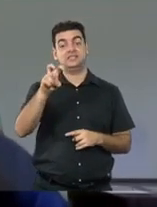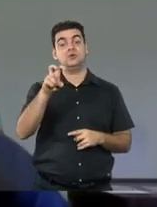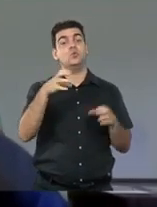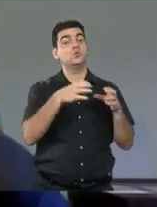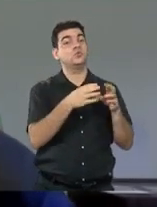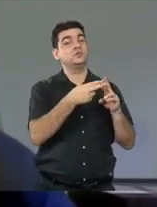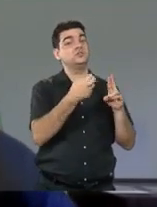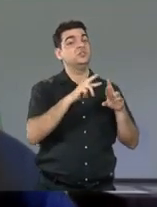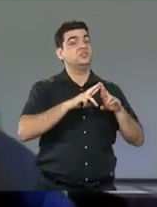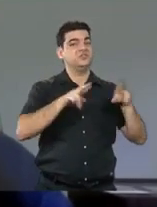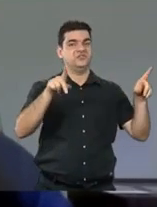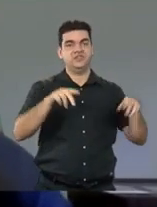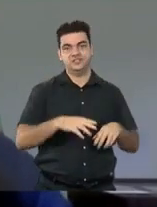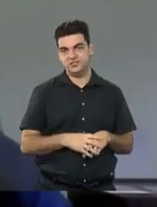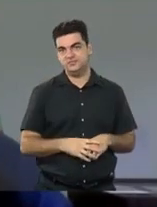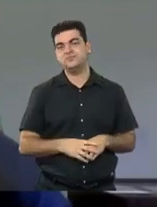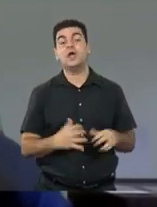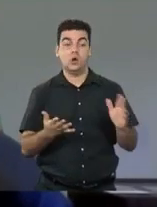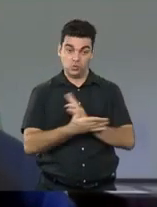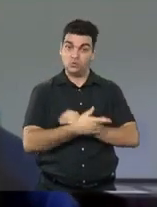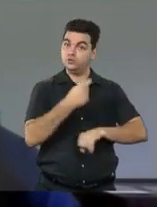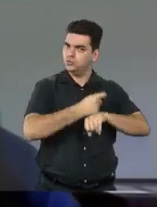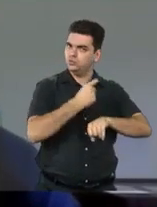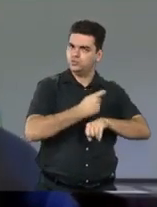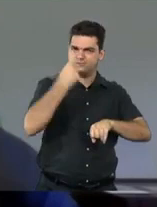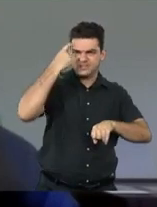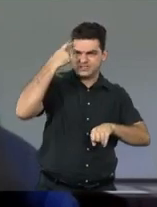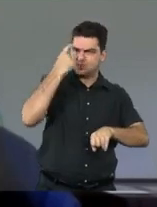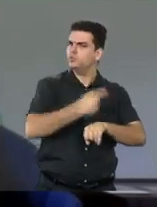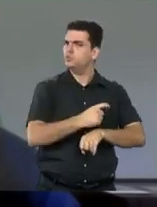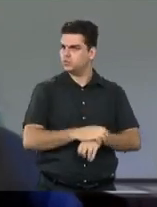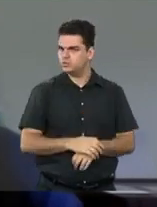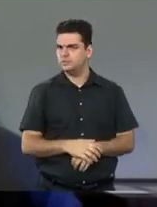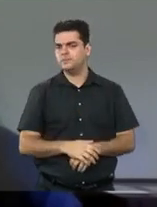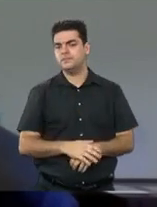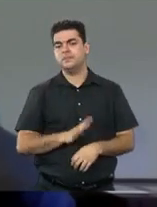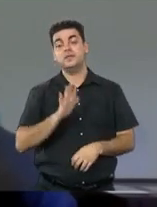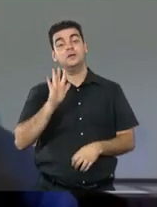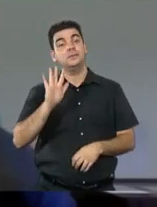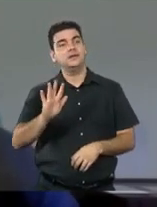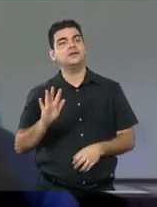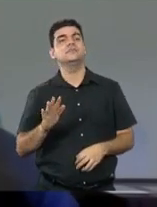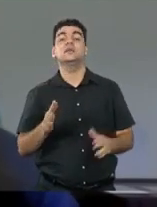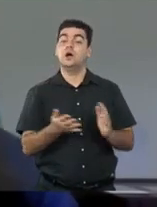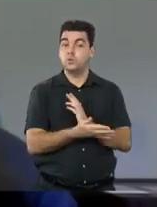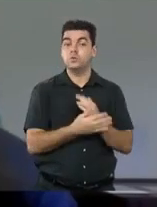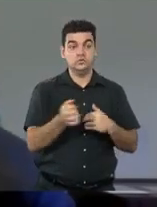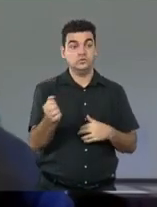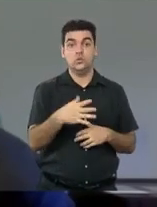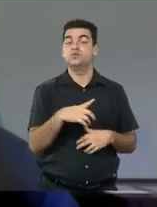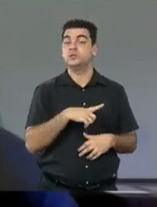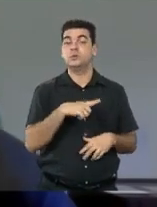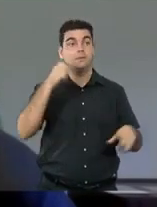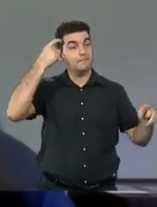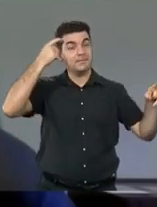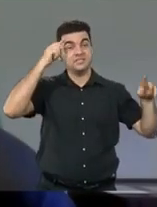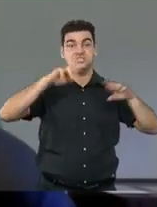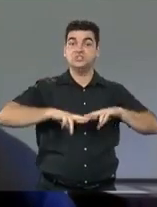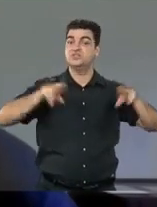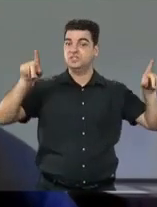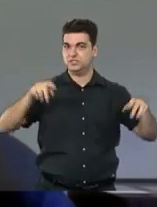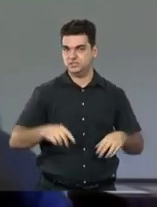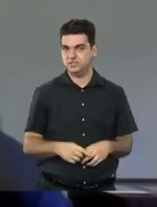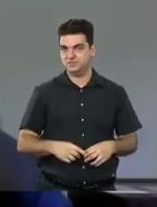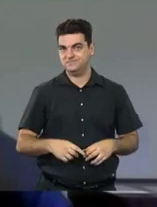que tem um pensamento colonizador que é uma... É um histórico. Eu sempre coloco essa análise. É um histórico do Brasil que é formado